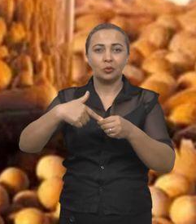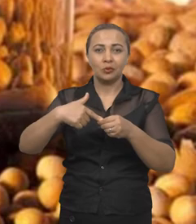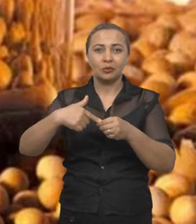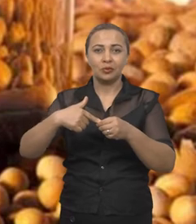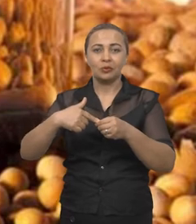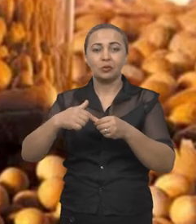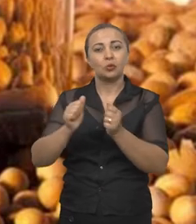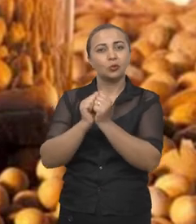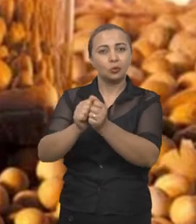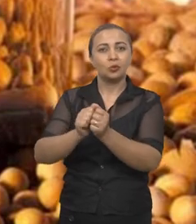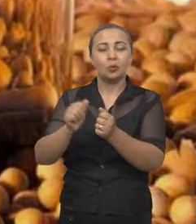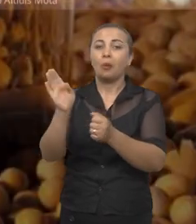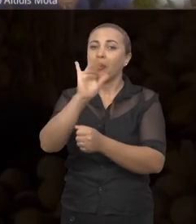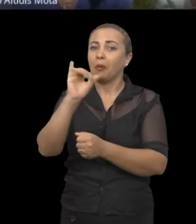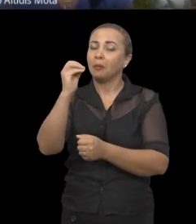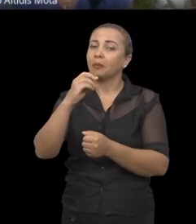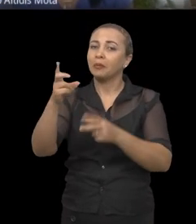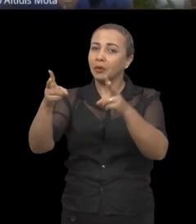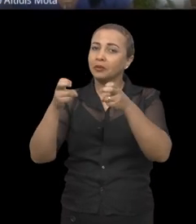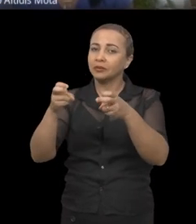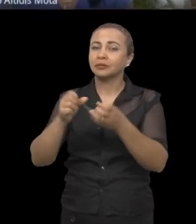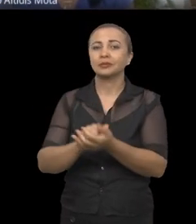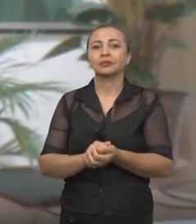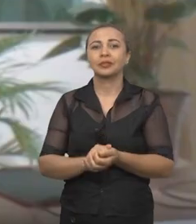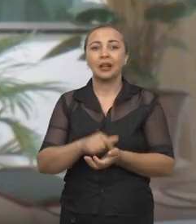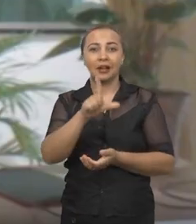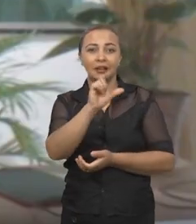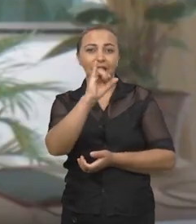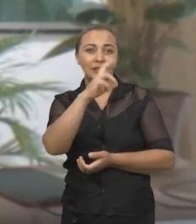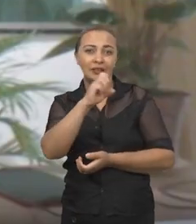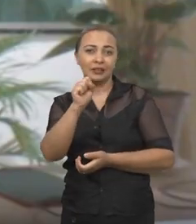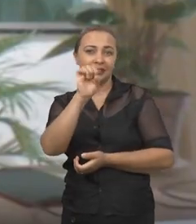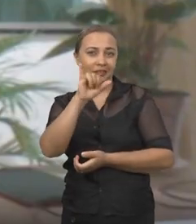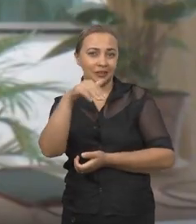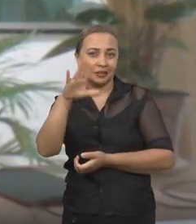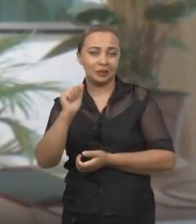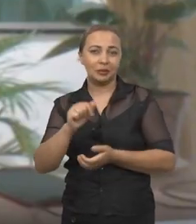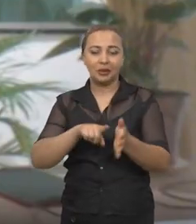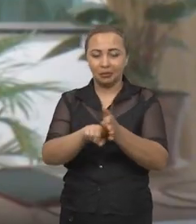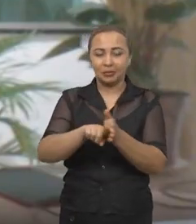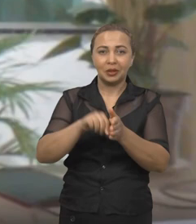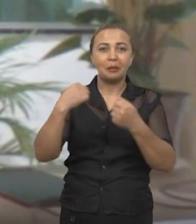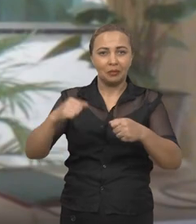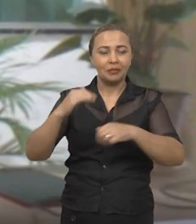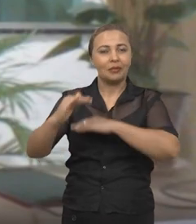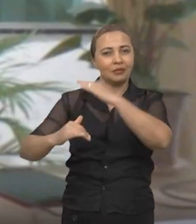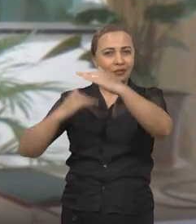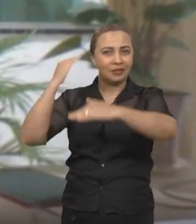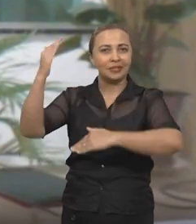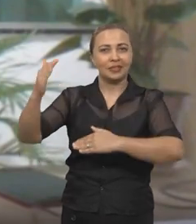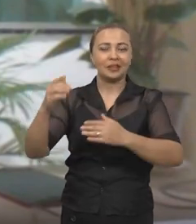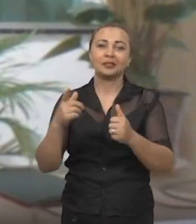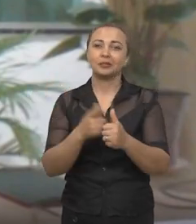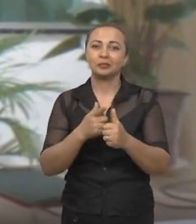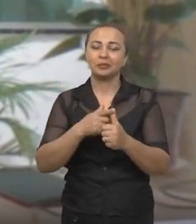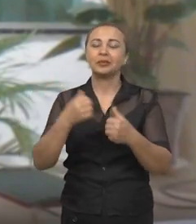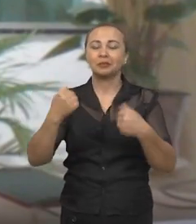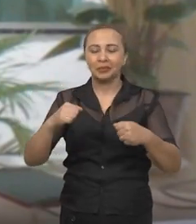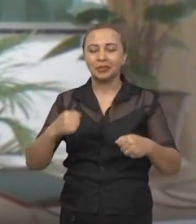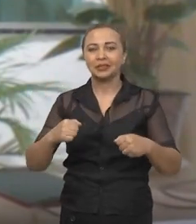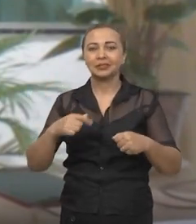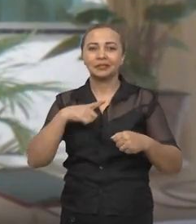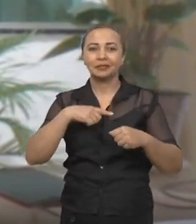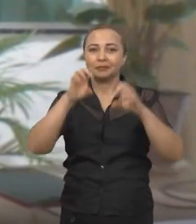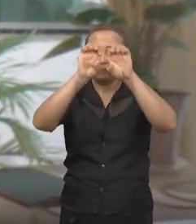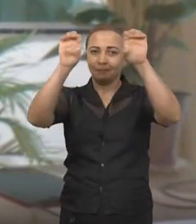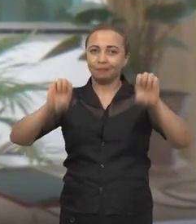a base do biocatalizador, que seria a enzima lipase. A pesquisa tem que avançar, né? É a primeira coisa que nós temos que ter